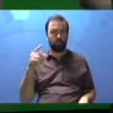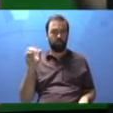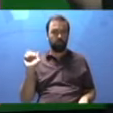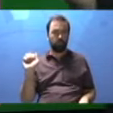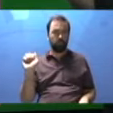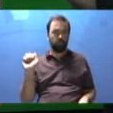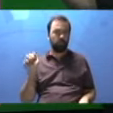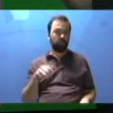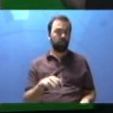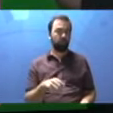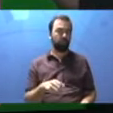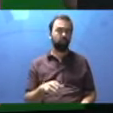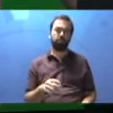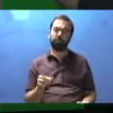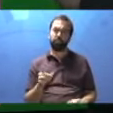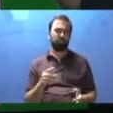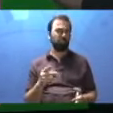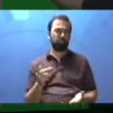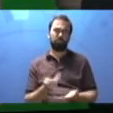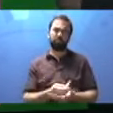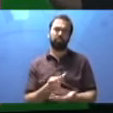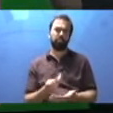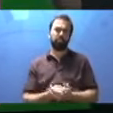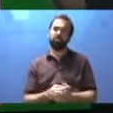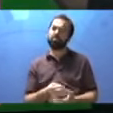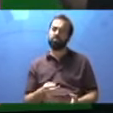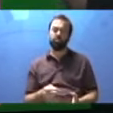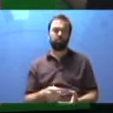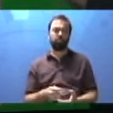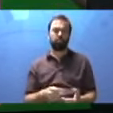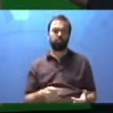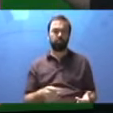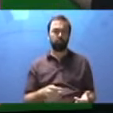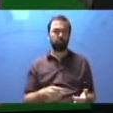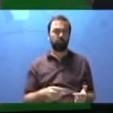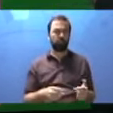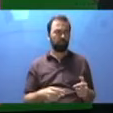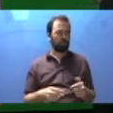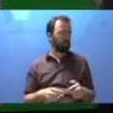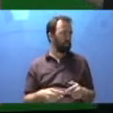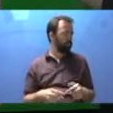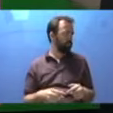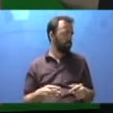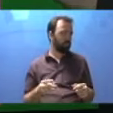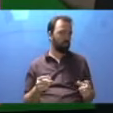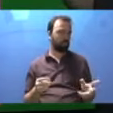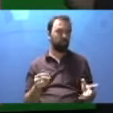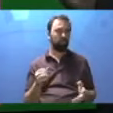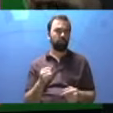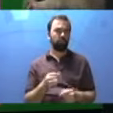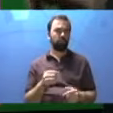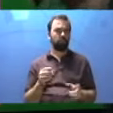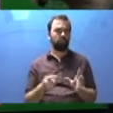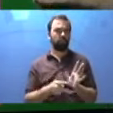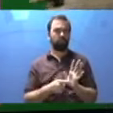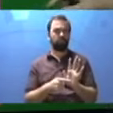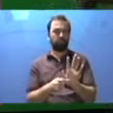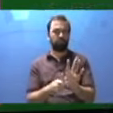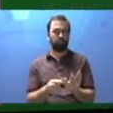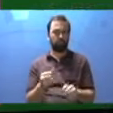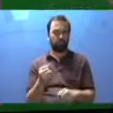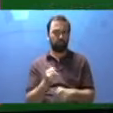Porém, o correto é utilizar o termo planta baixa. Tanto para nomear representação de construções,